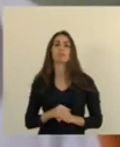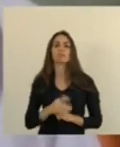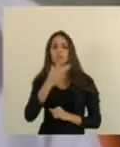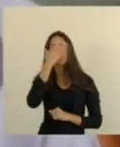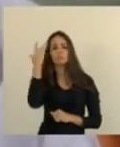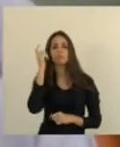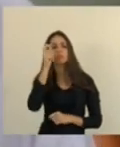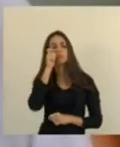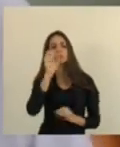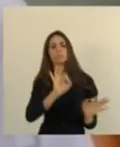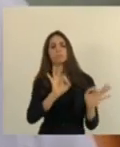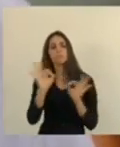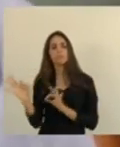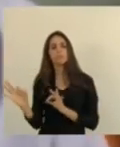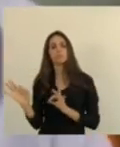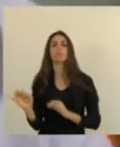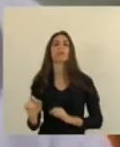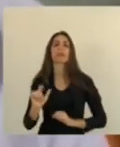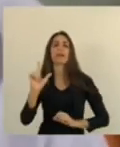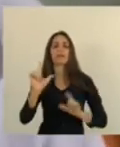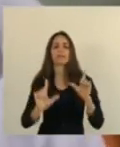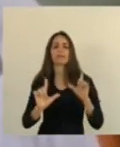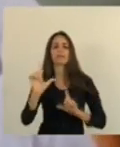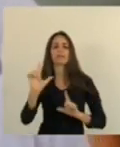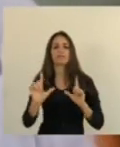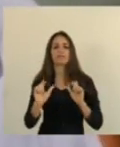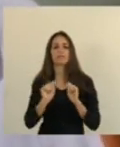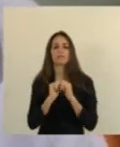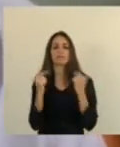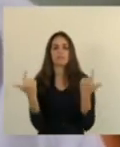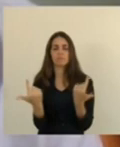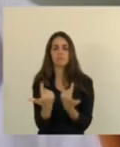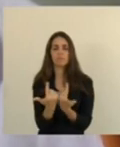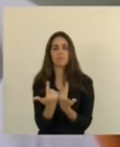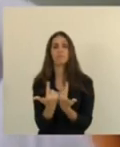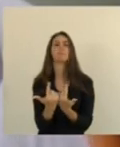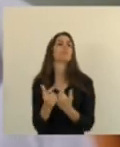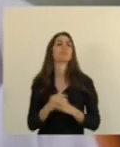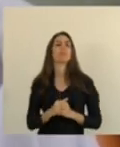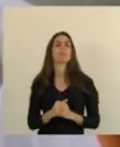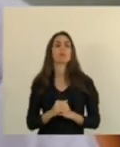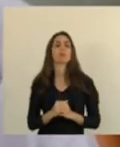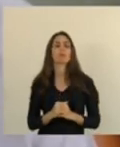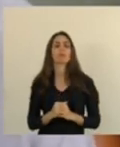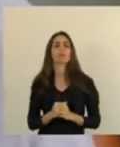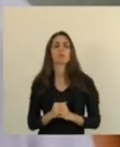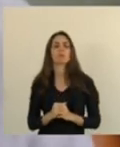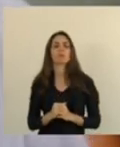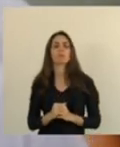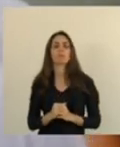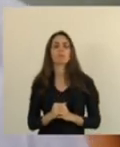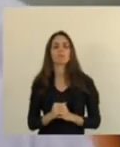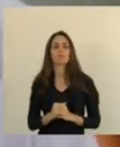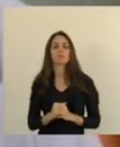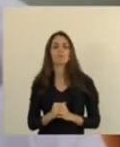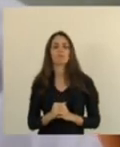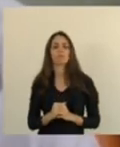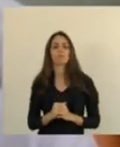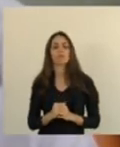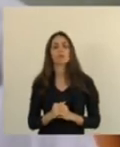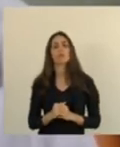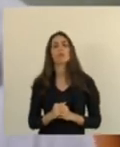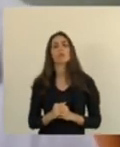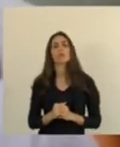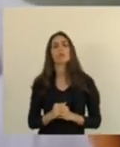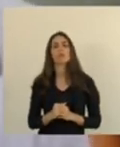nos assiste através da TV Assembleia, por meio do canal digital Aberto 3.2, internautas do site